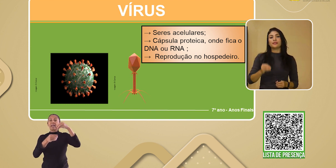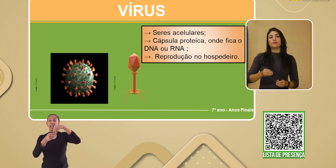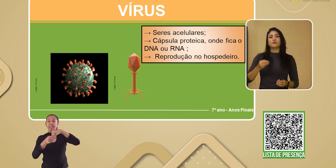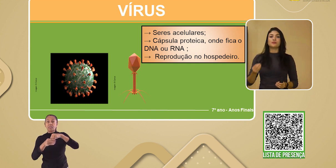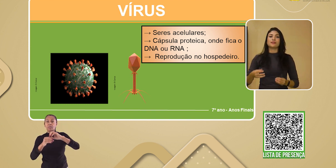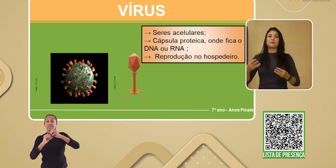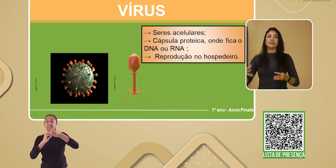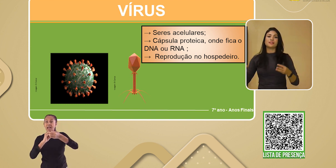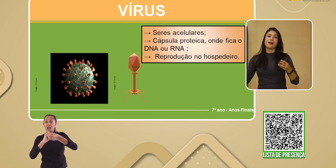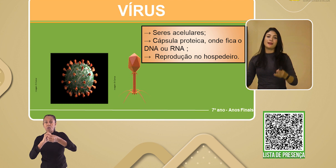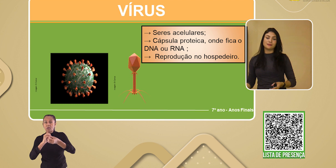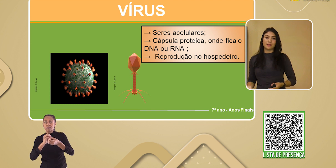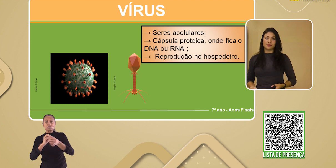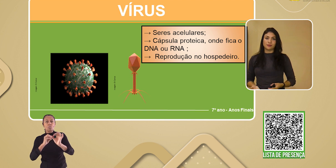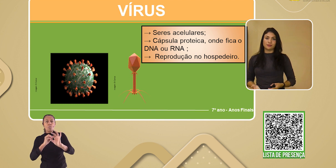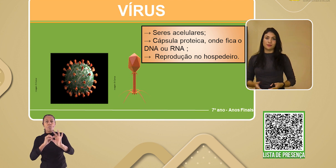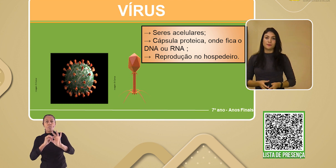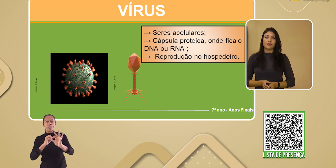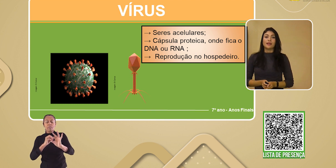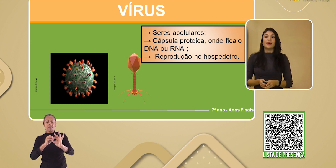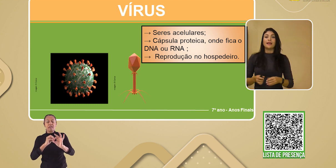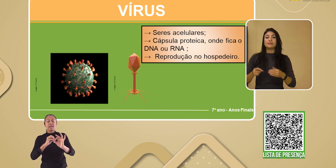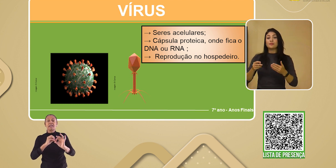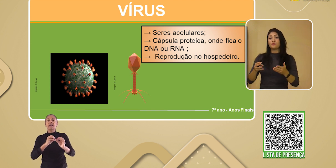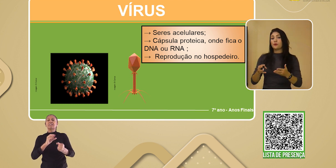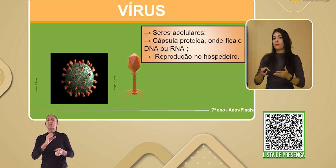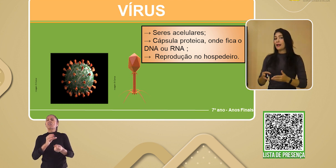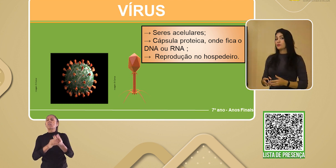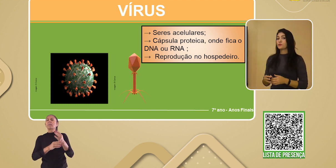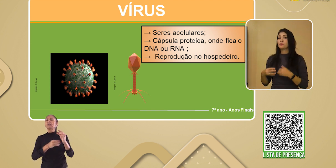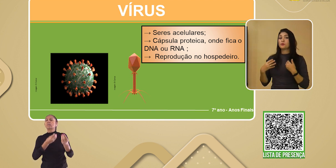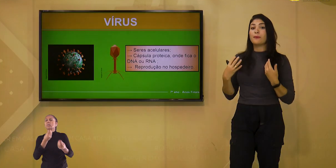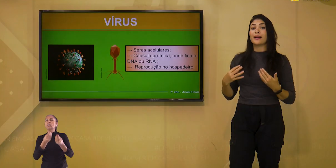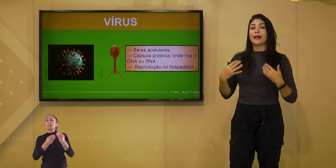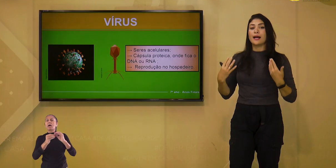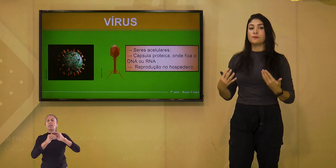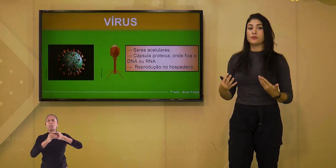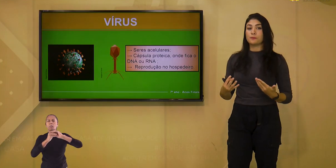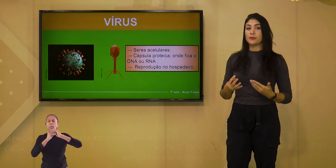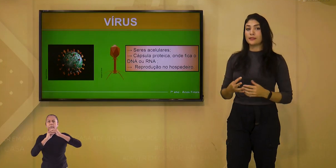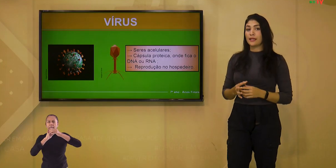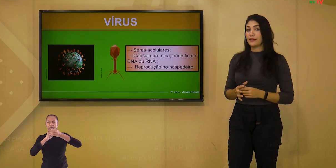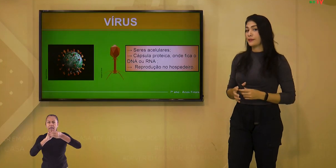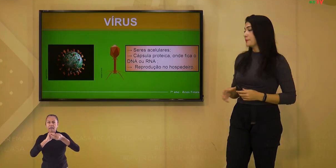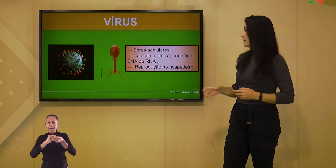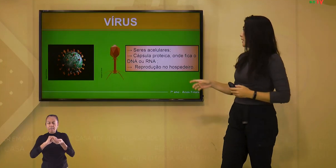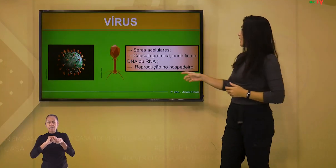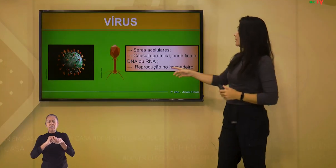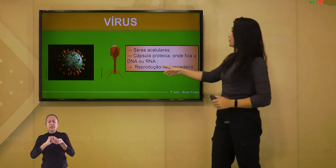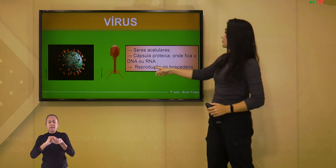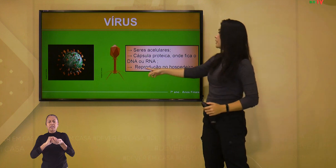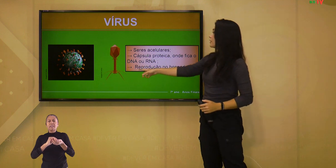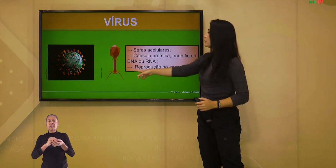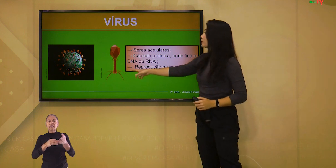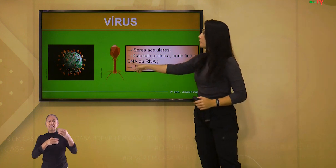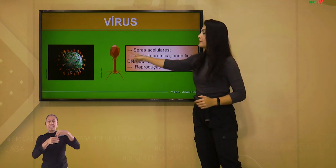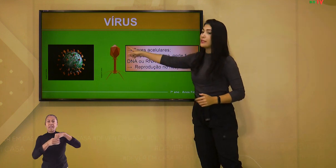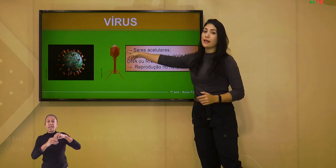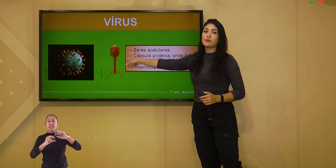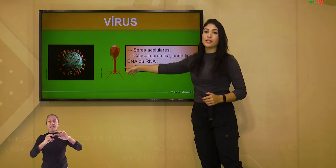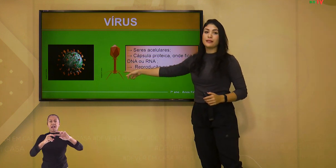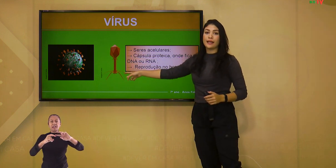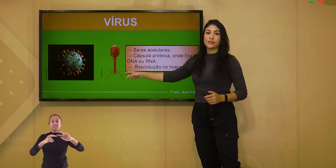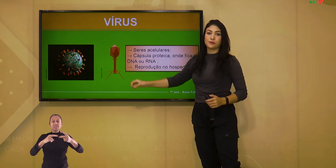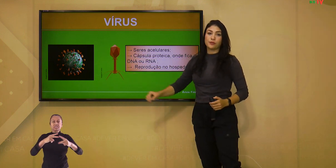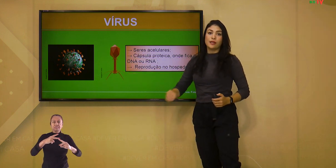possuírem justamente as células. Eles são formados por uma cápsula proteica, em que fica o seu